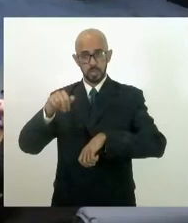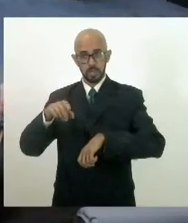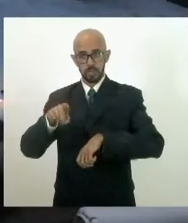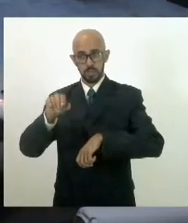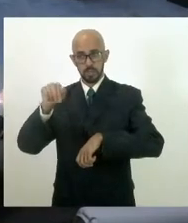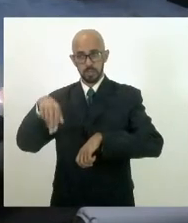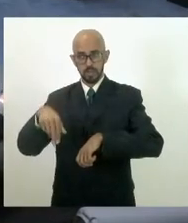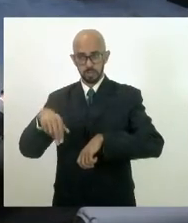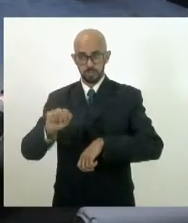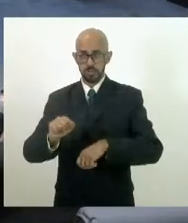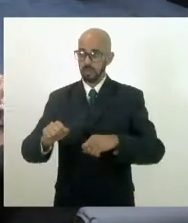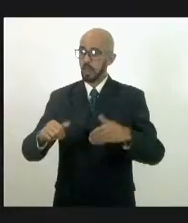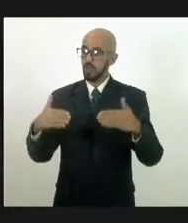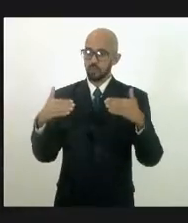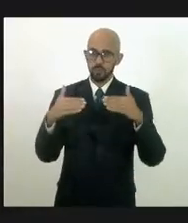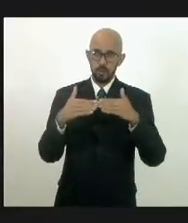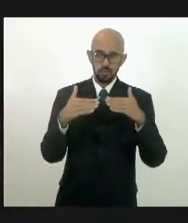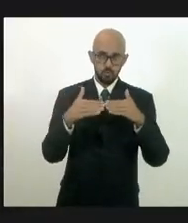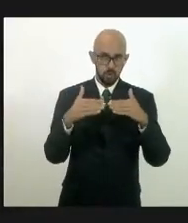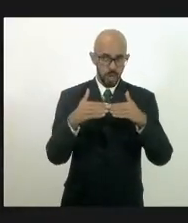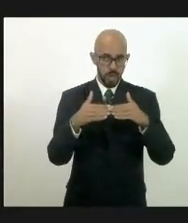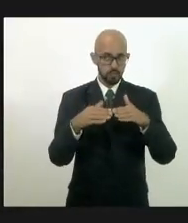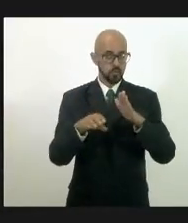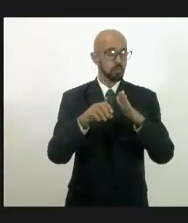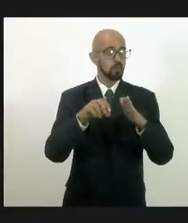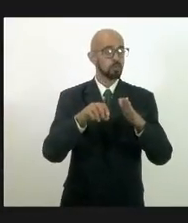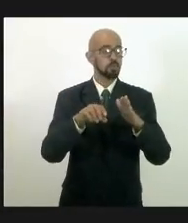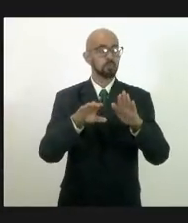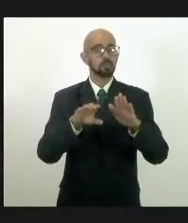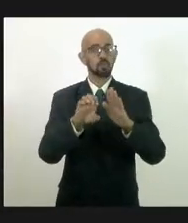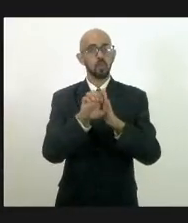parecer favorável, presidente, com emendas.